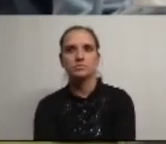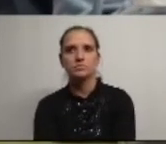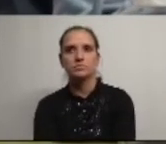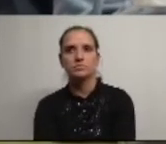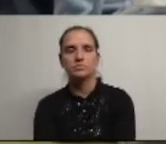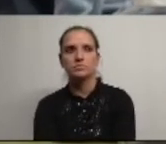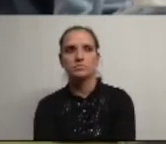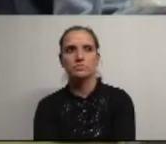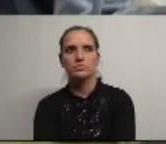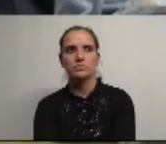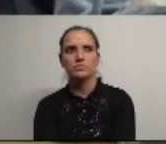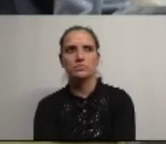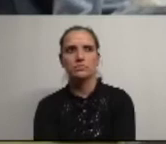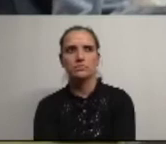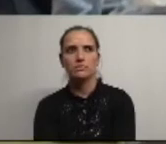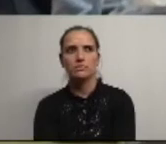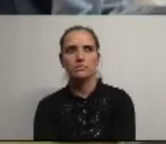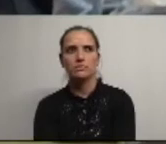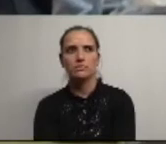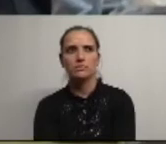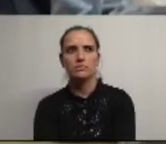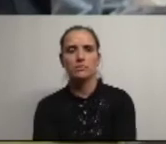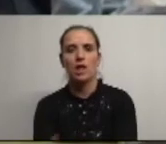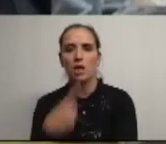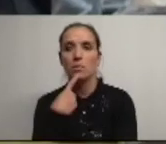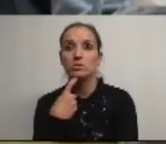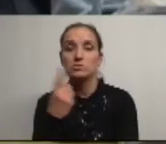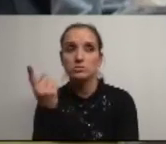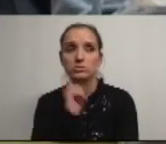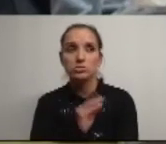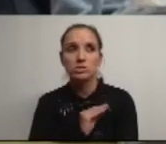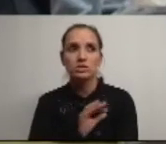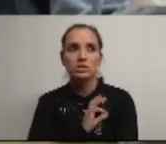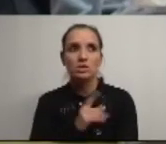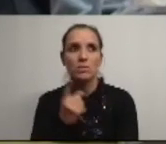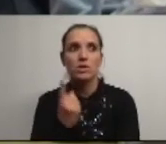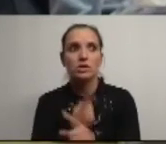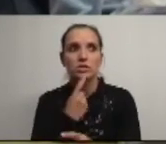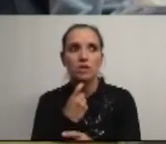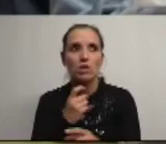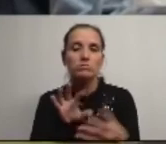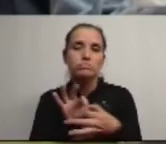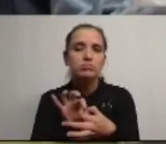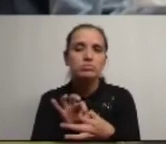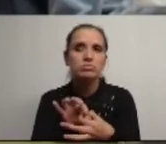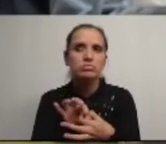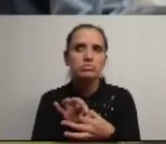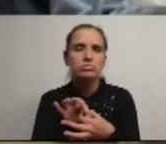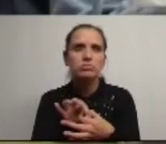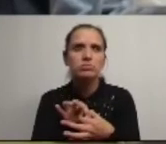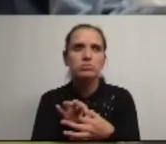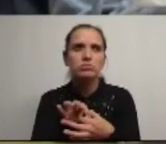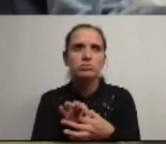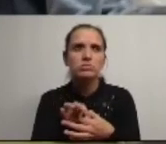há uma questão a senhora secretária me lembra aqui que o senhor presidente não respondeu e tem que ver com a